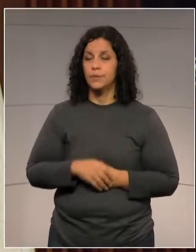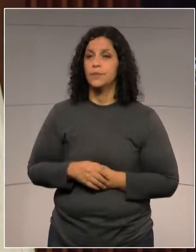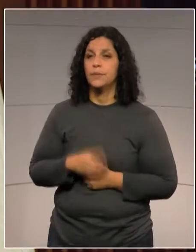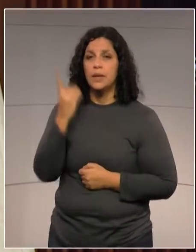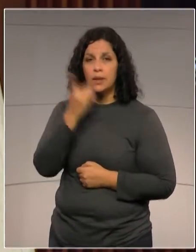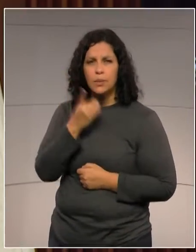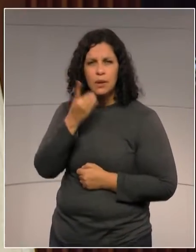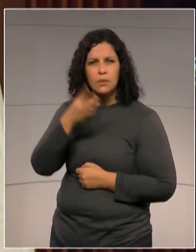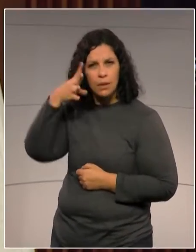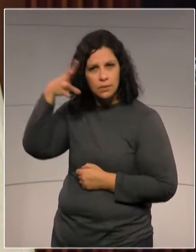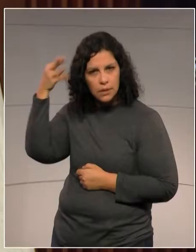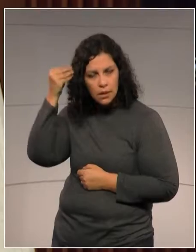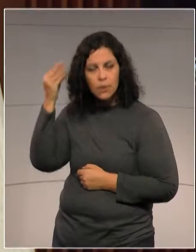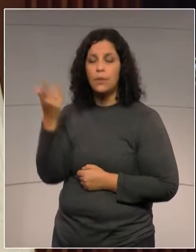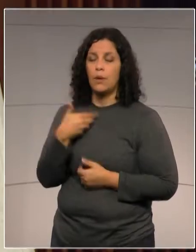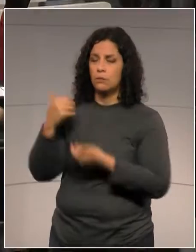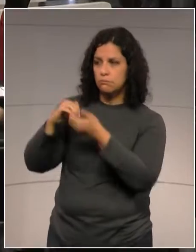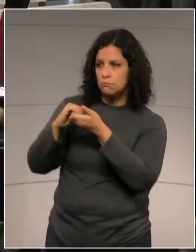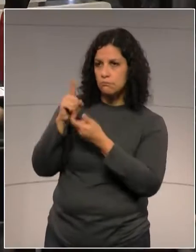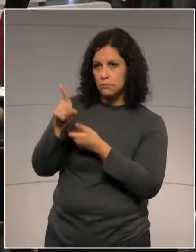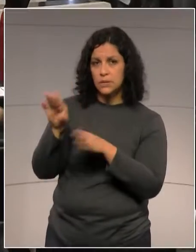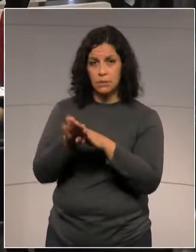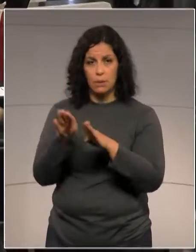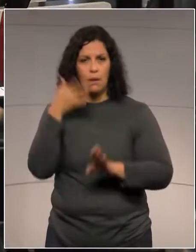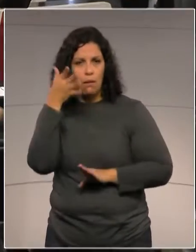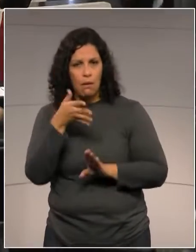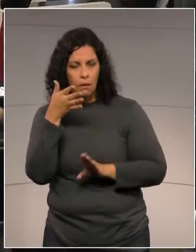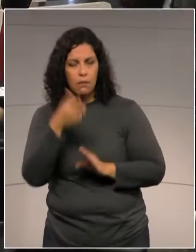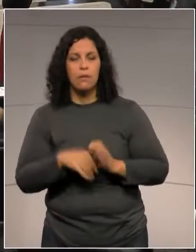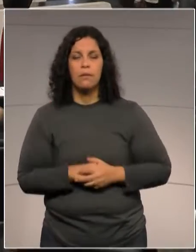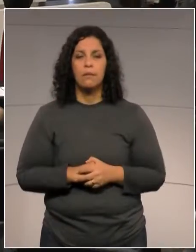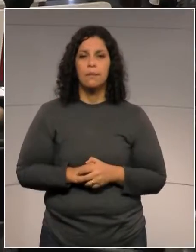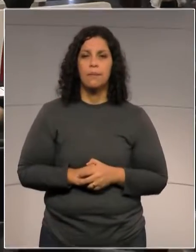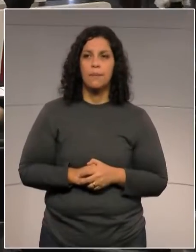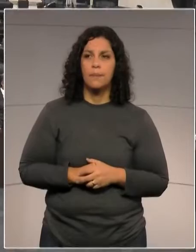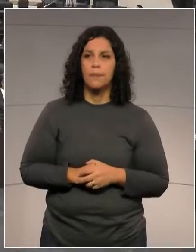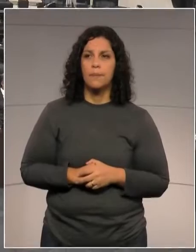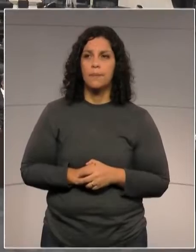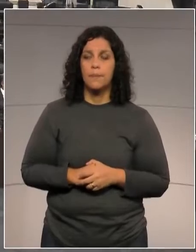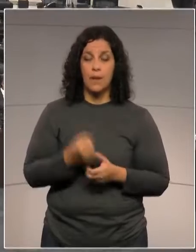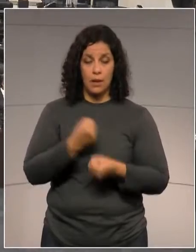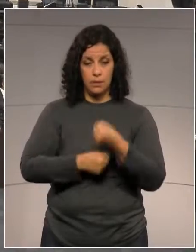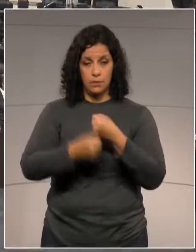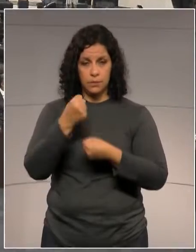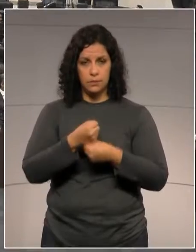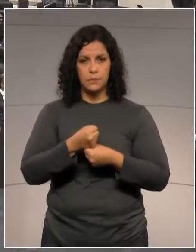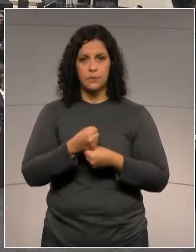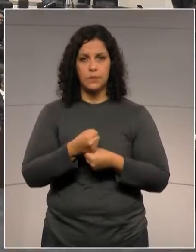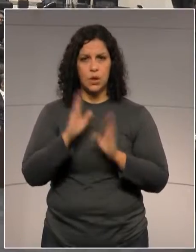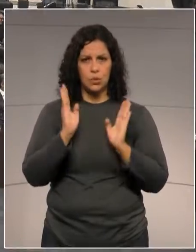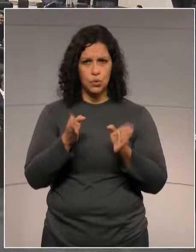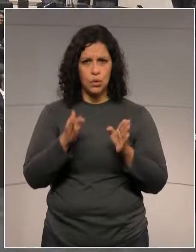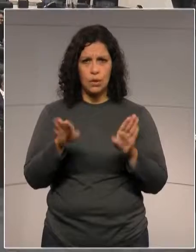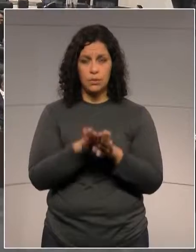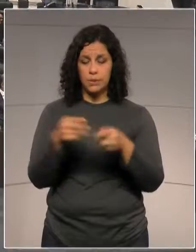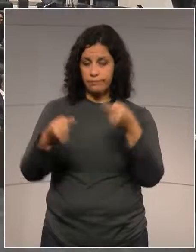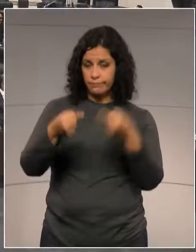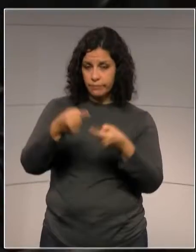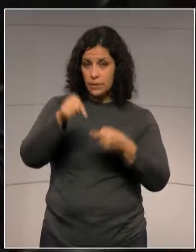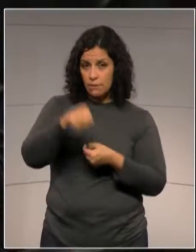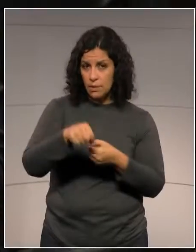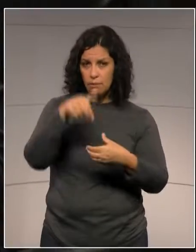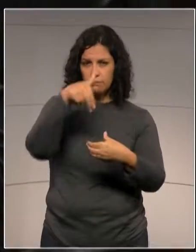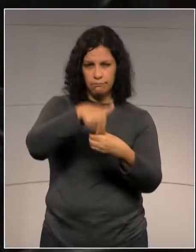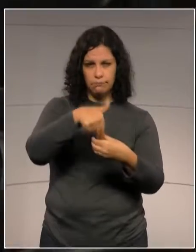Artagão, quero cumprimentá-lo pelo pronunciamento. No ano passado, eu trouxe esse debate aqui na